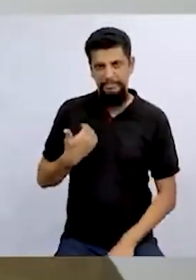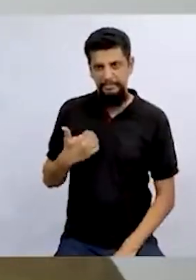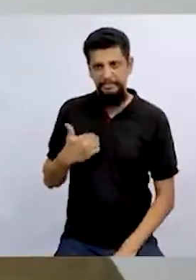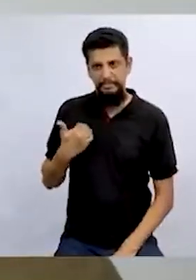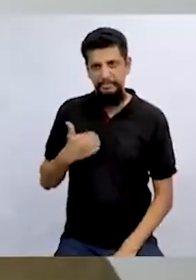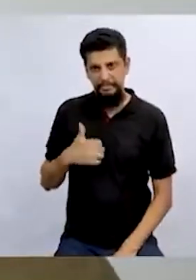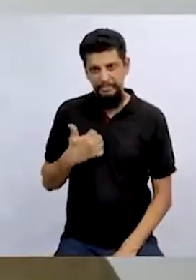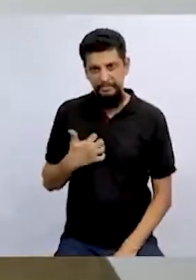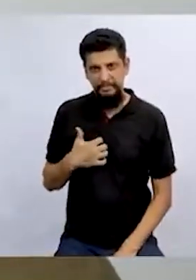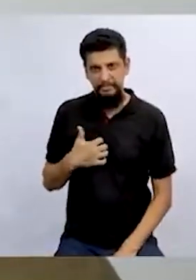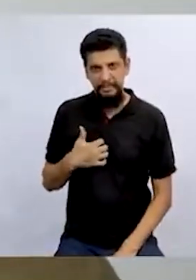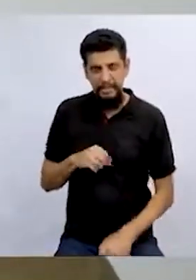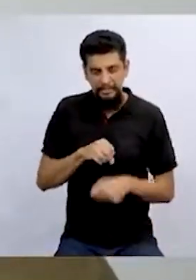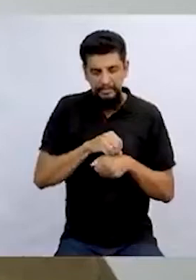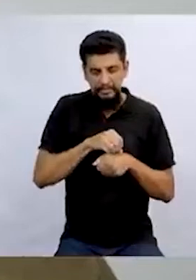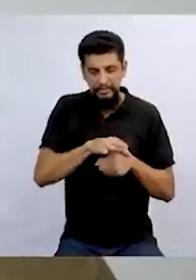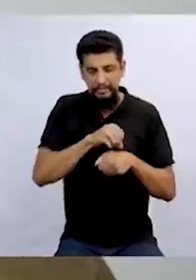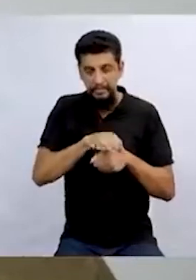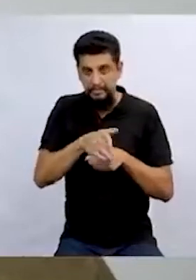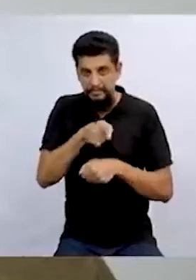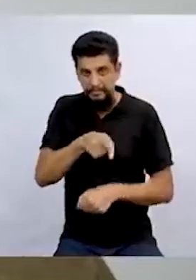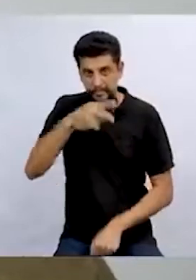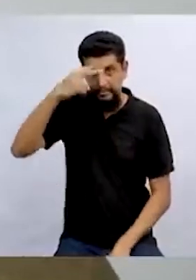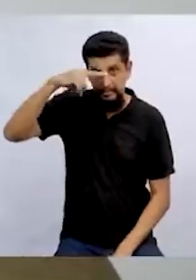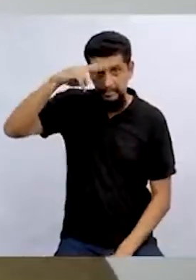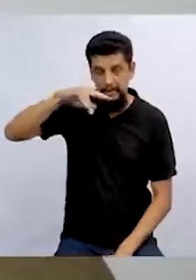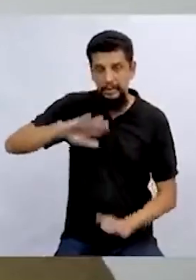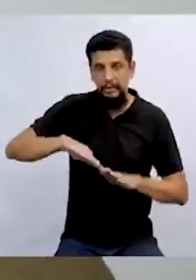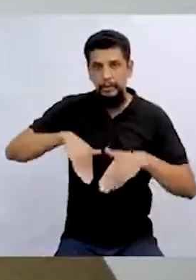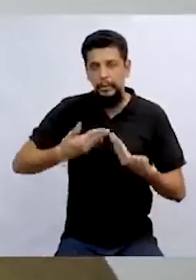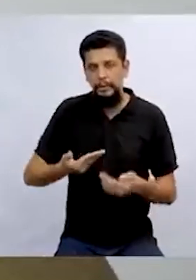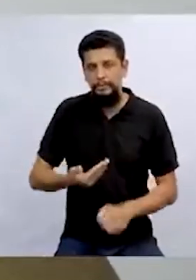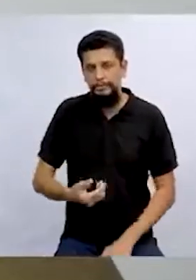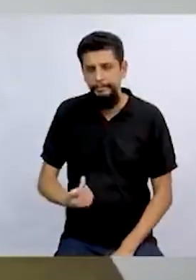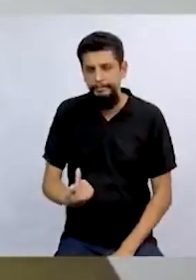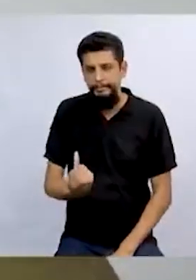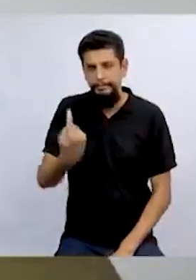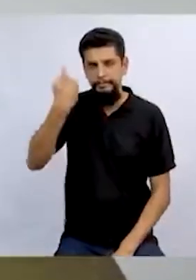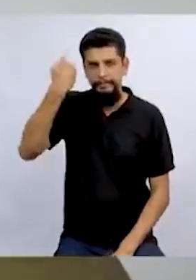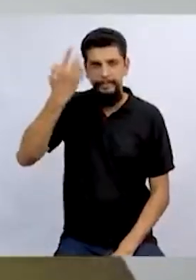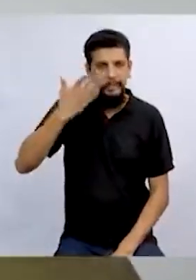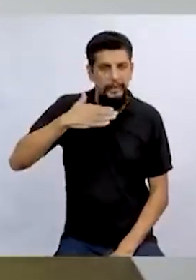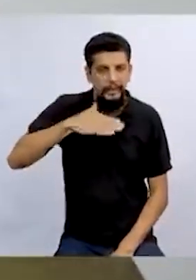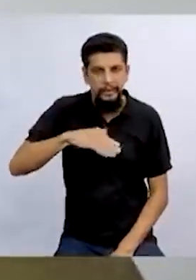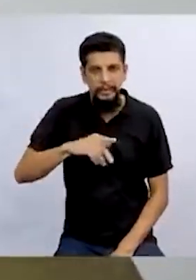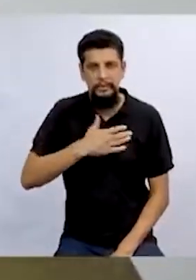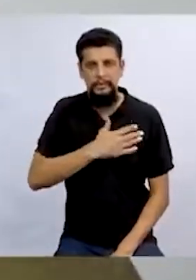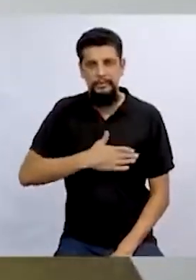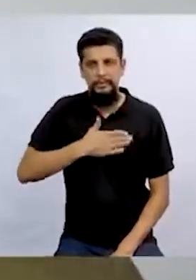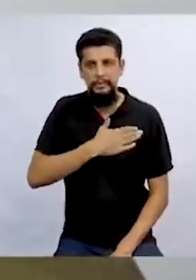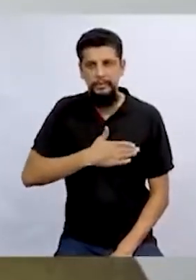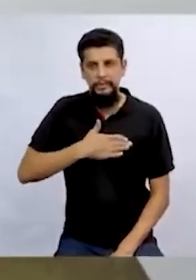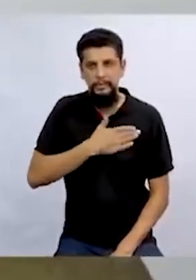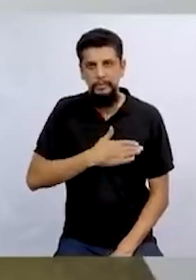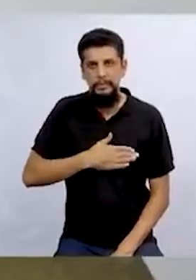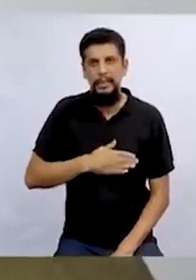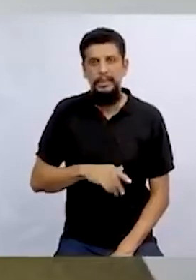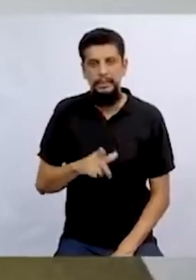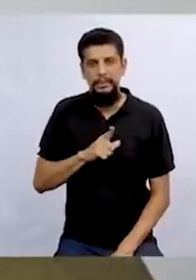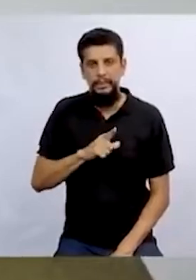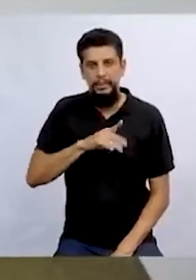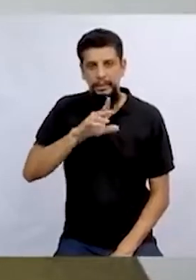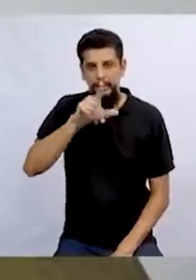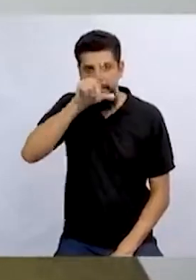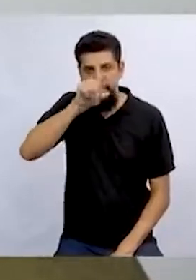Vou dar um pequeno spoiler aqui dessa história. Quando eu era criança, eu gostava de uma história chamada A Galinha